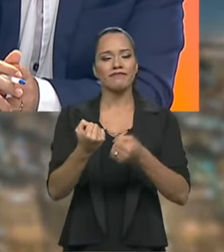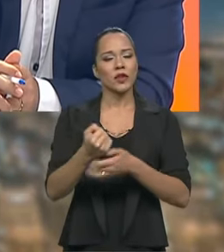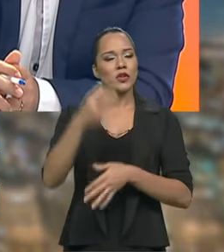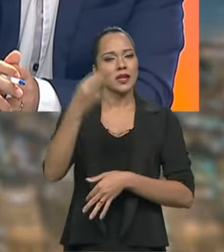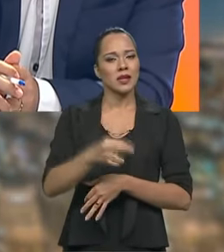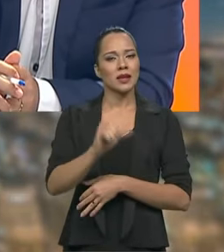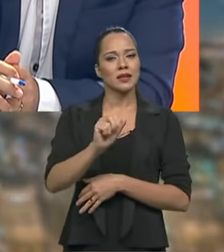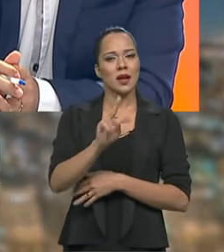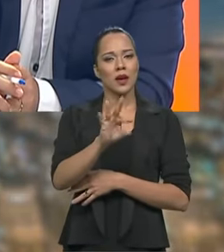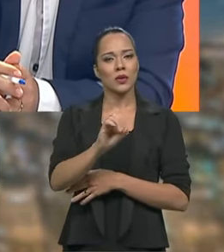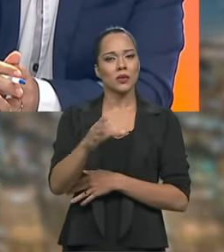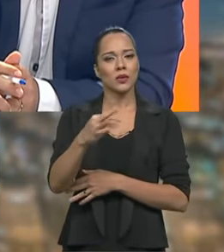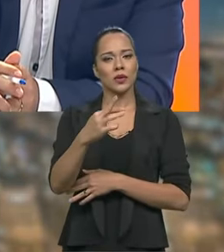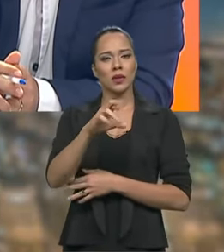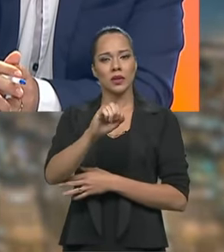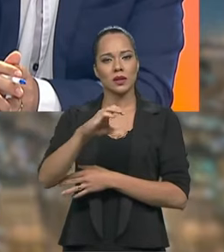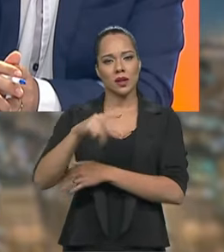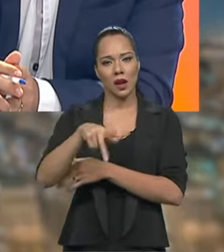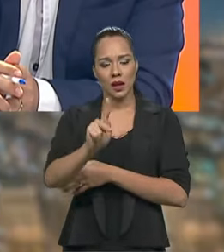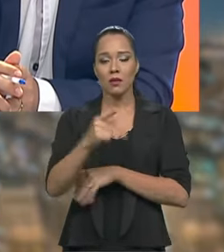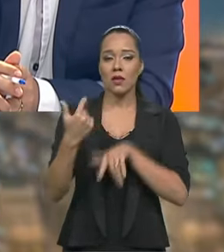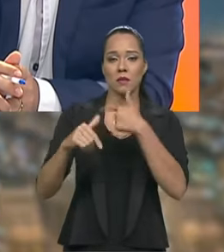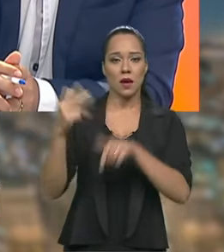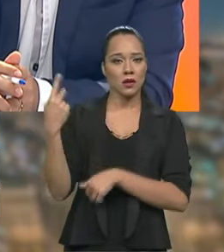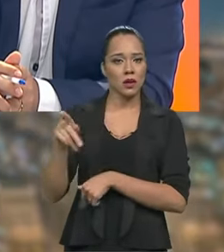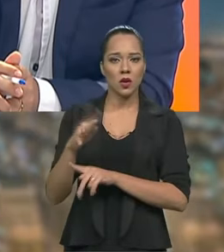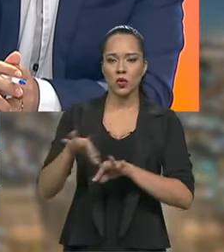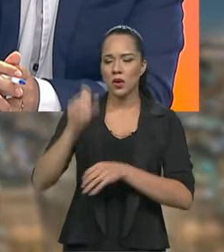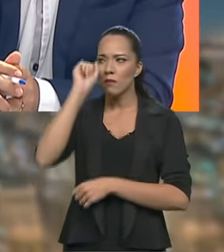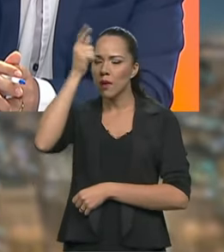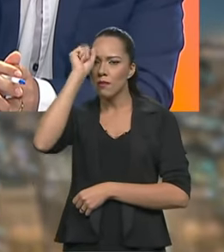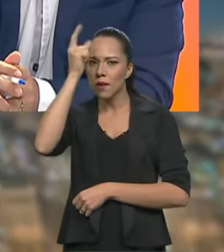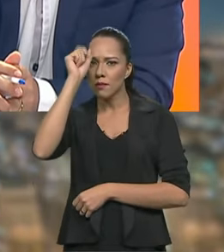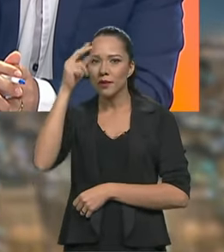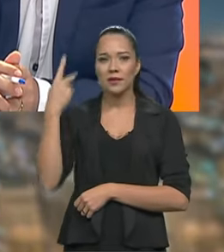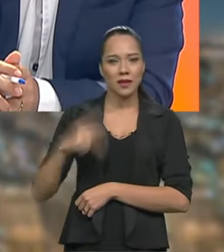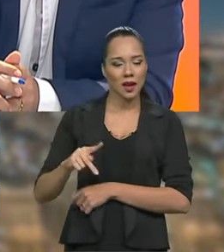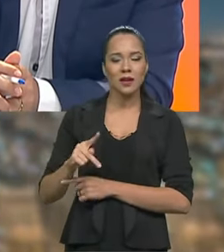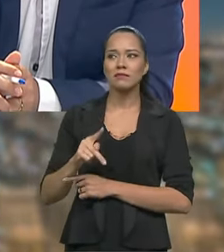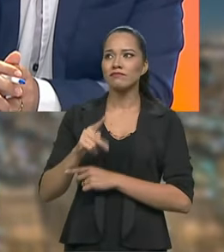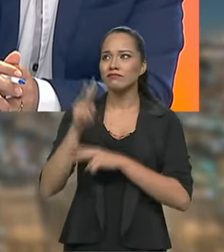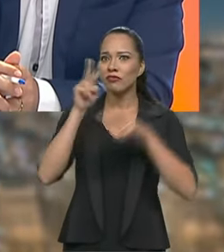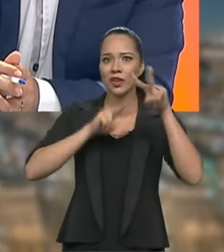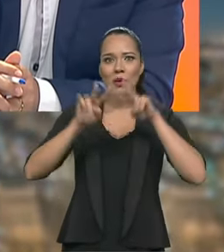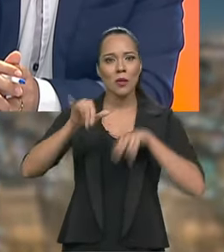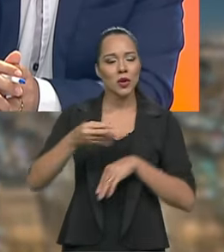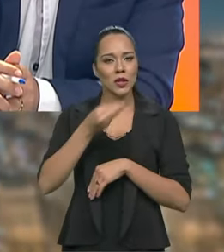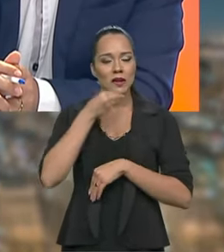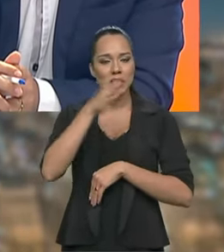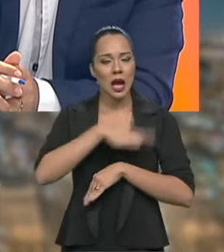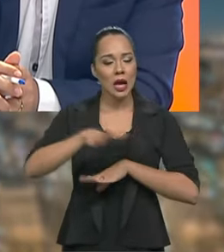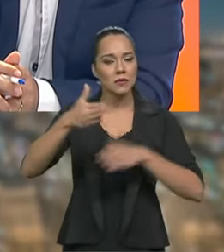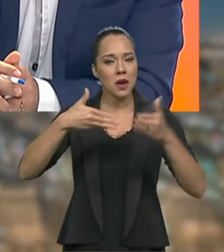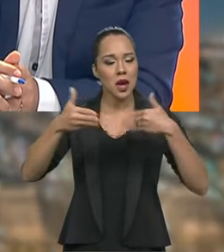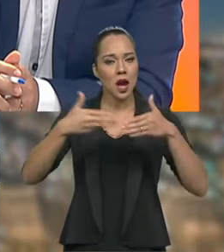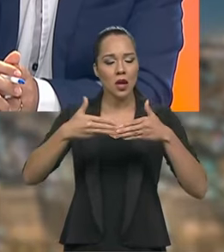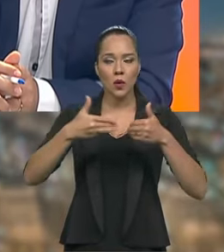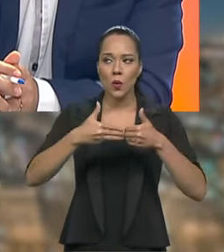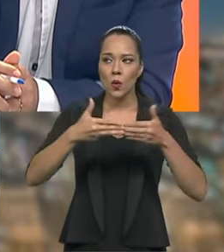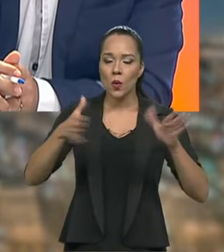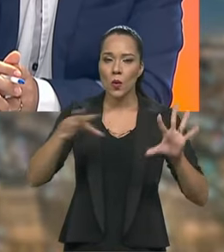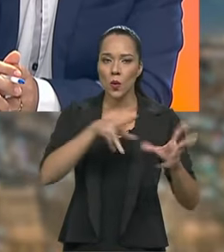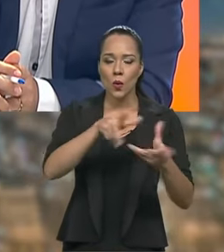Autotrack e o trabalho dele, com toda a inventividade que ele teve, enxergando uma oportunidade no mercado, abriu um mundo